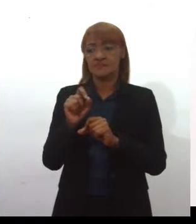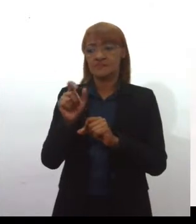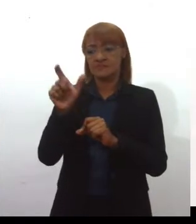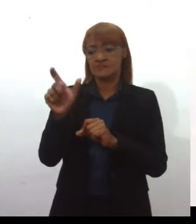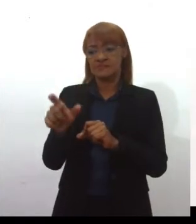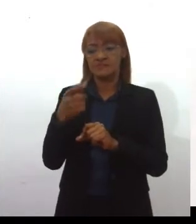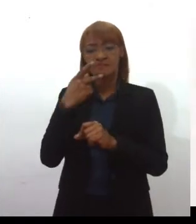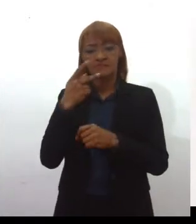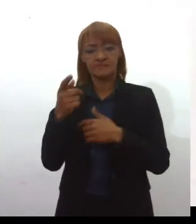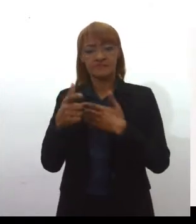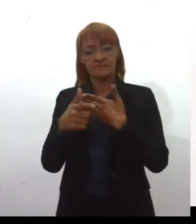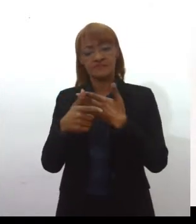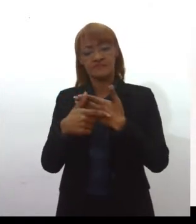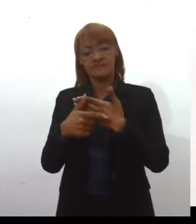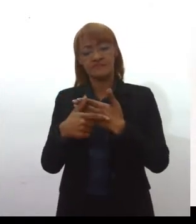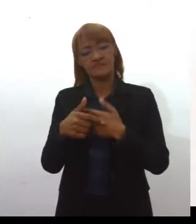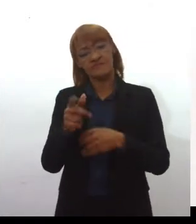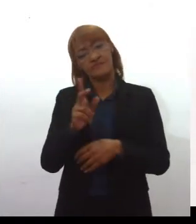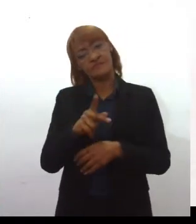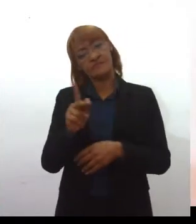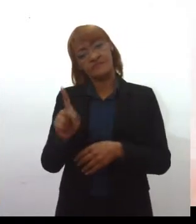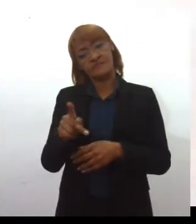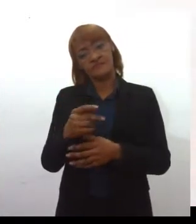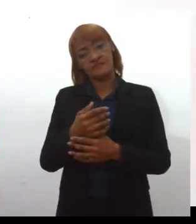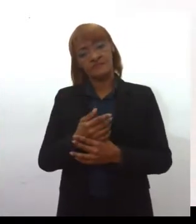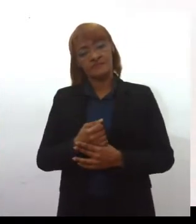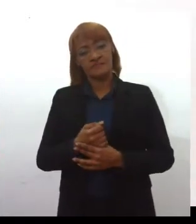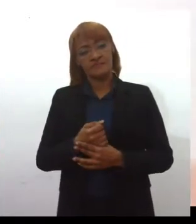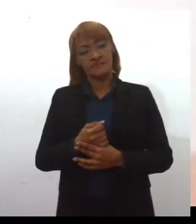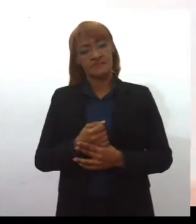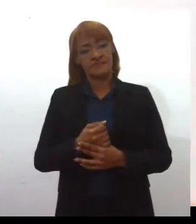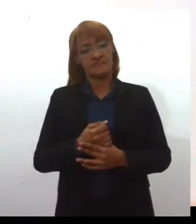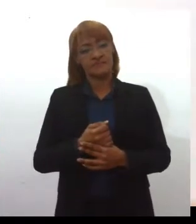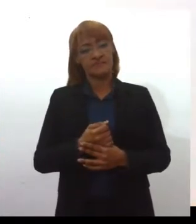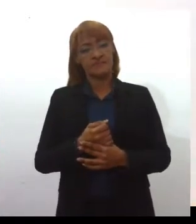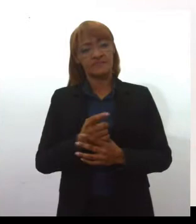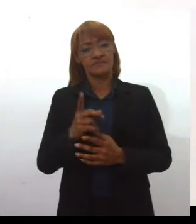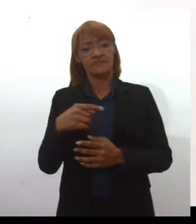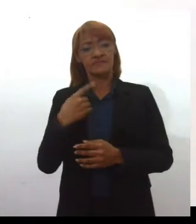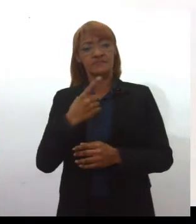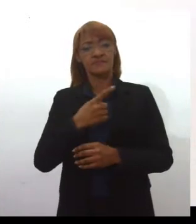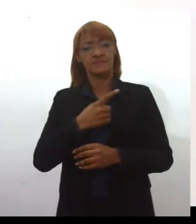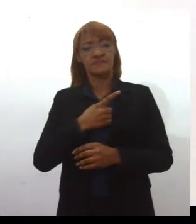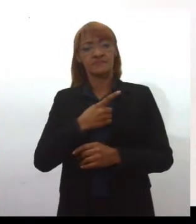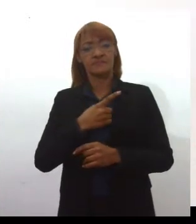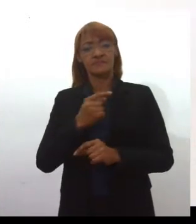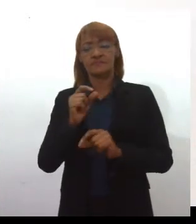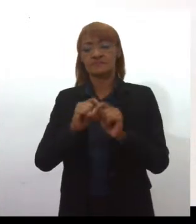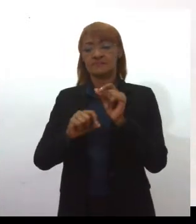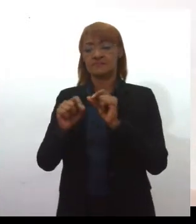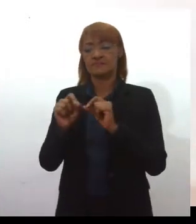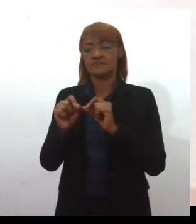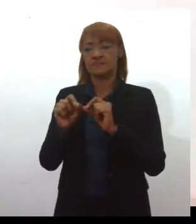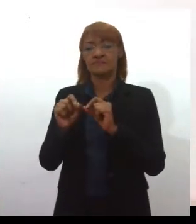papel do professor, que é muito interessante isso, né? Nós encontramos nas crônicas dela